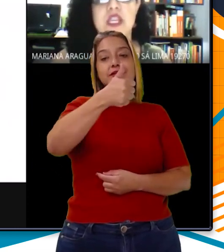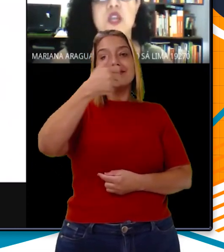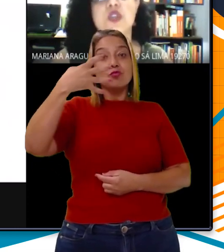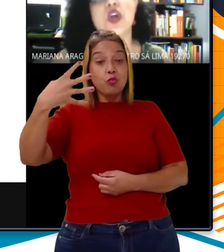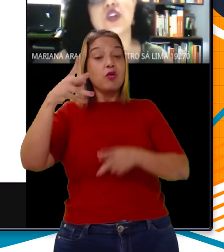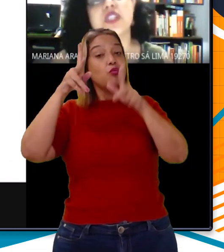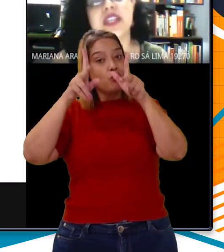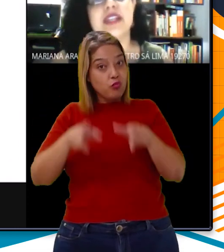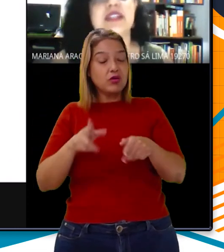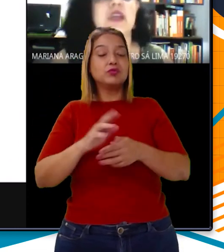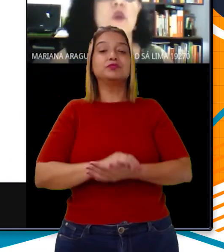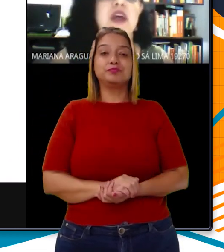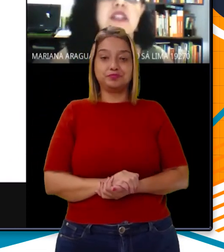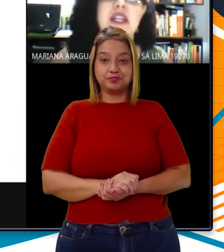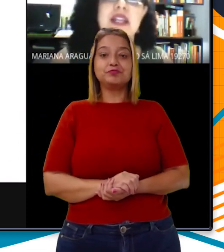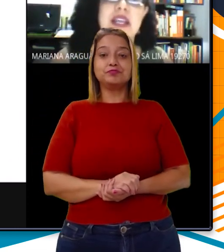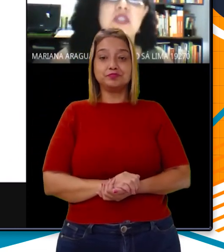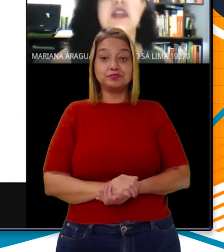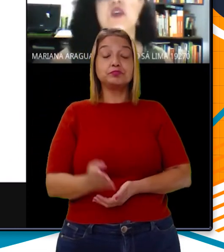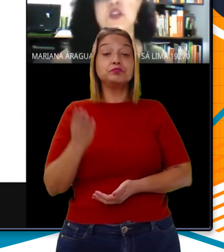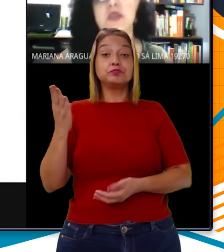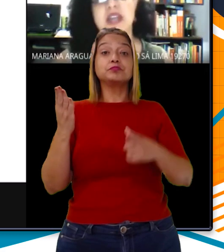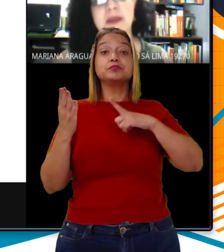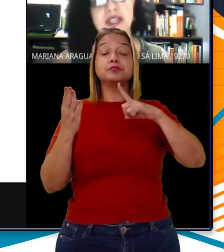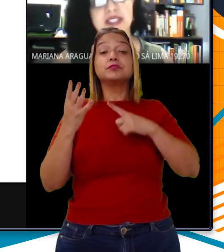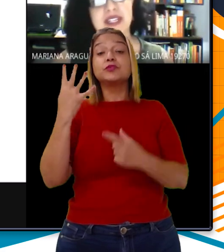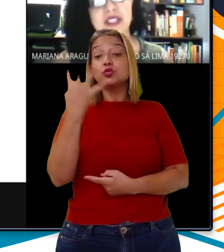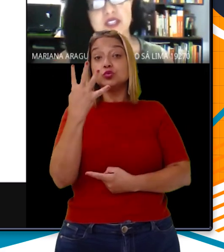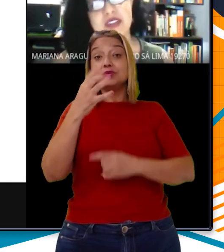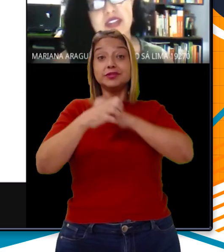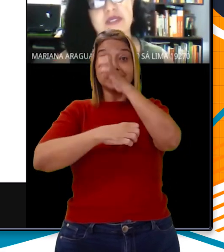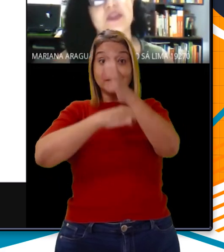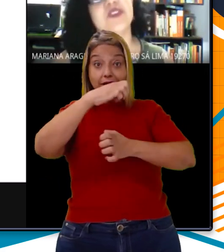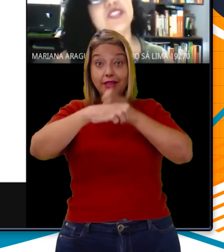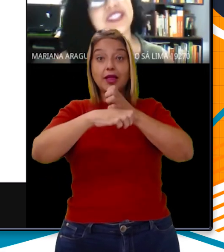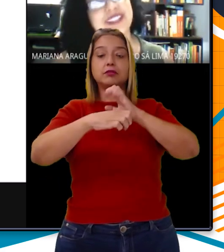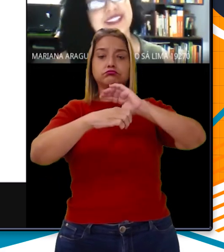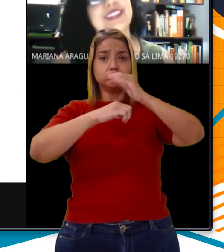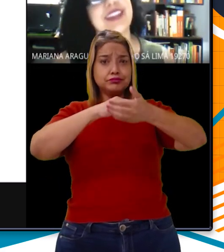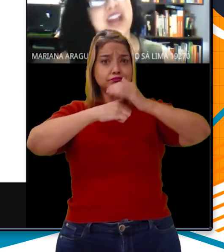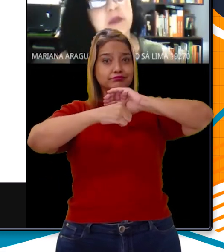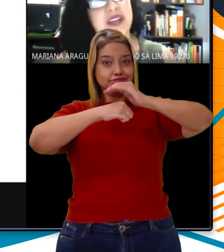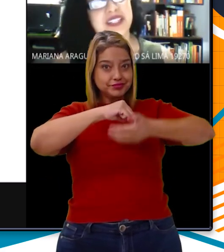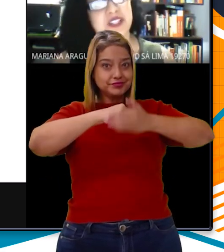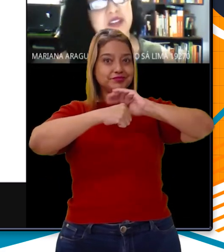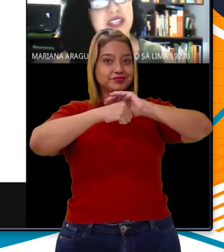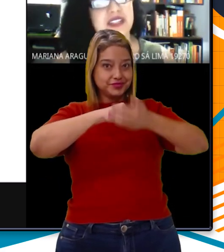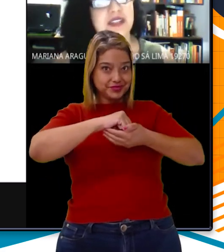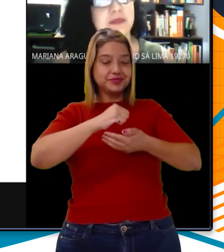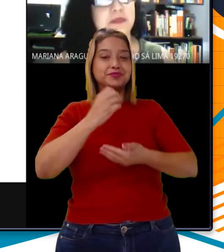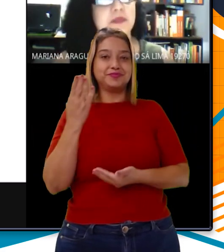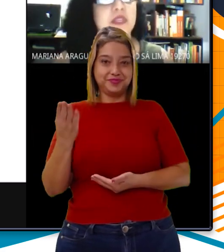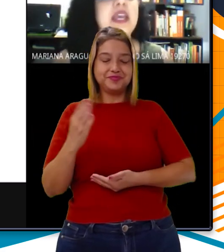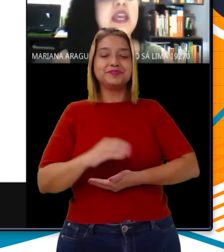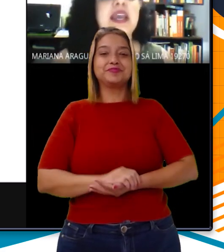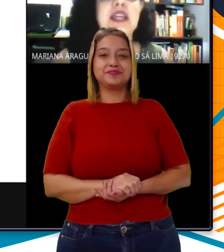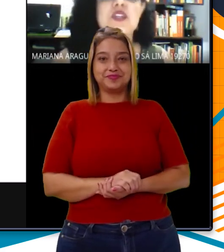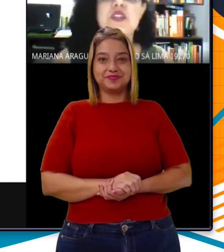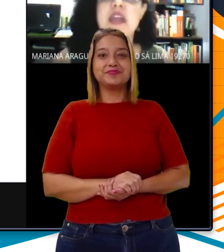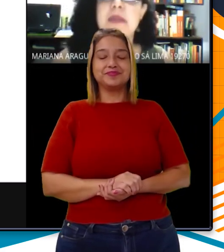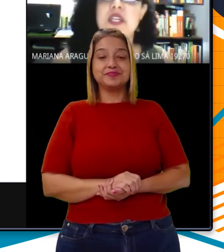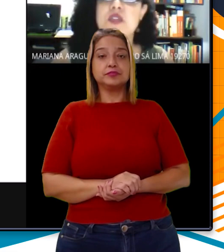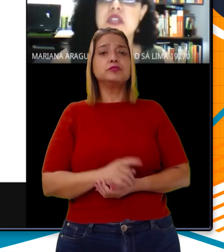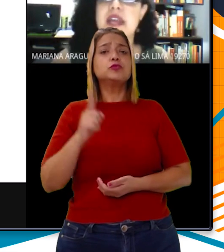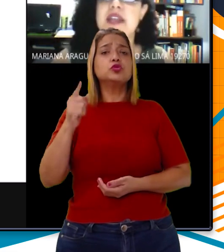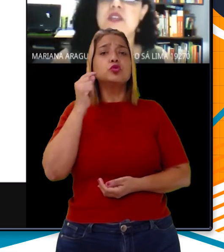Todos eles têm 4 elétrons na última camada da eletrosfera, ou seja, na camada de valência. Ele,